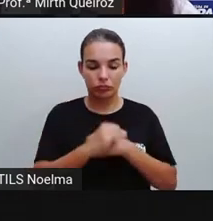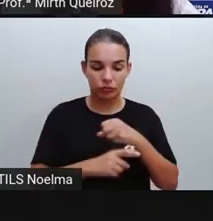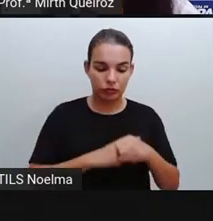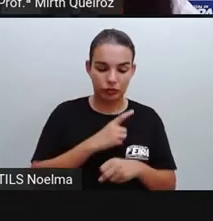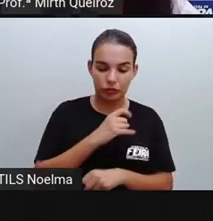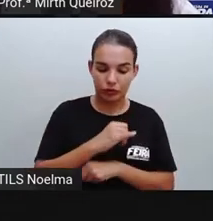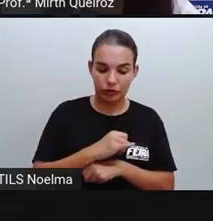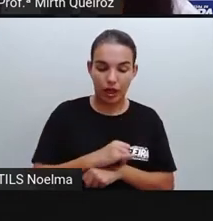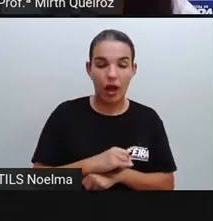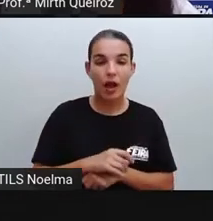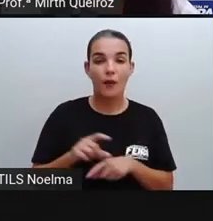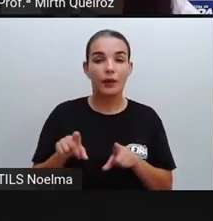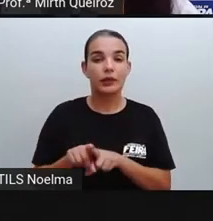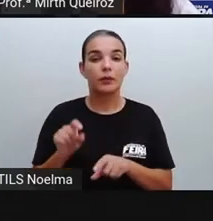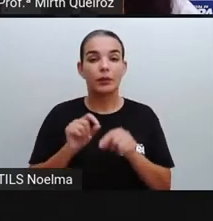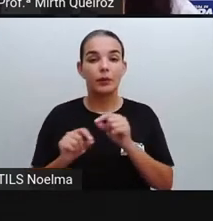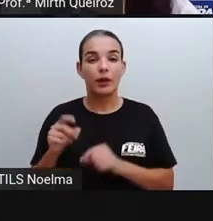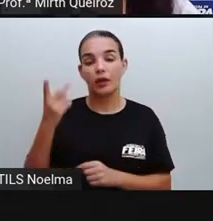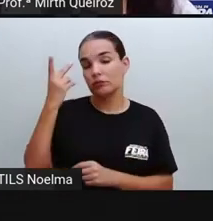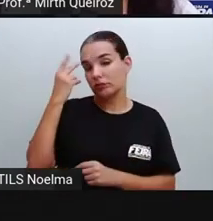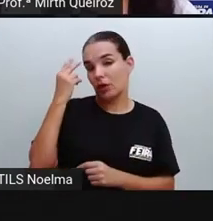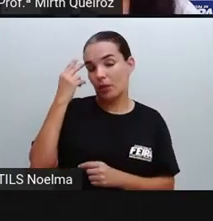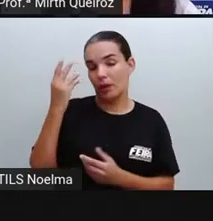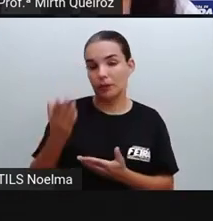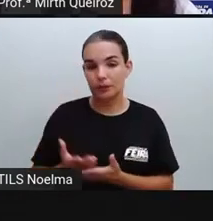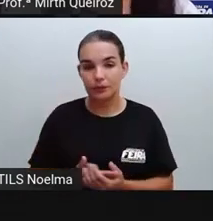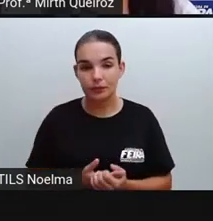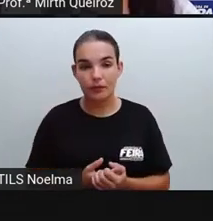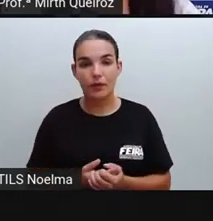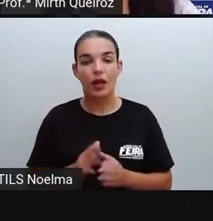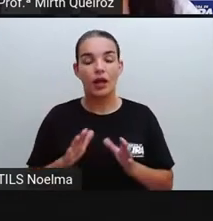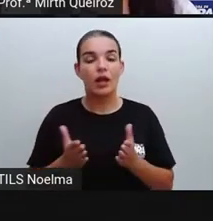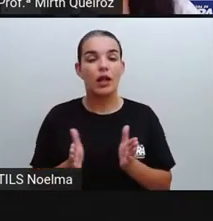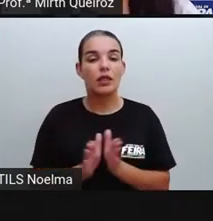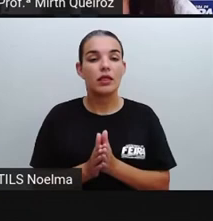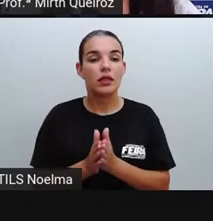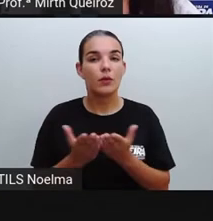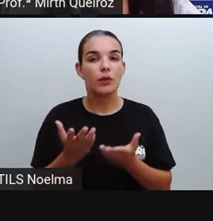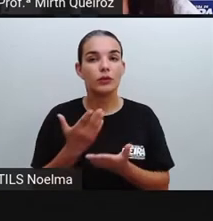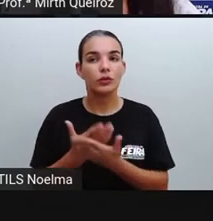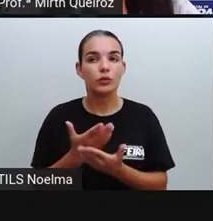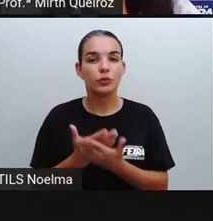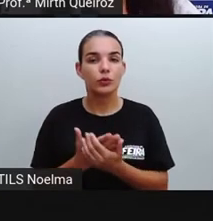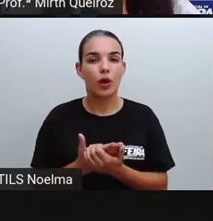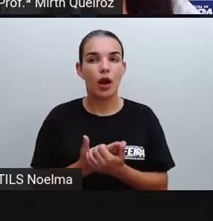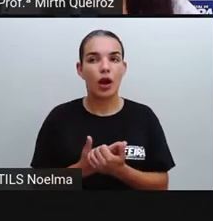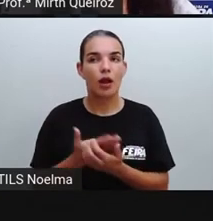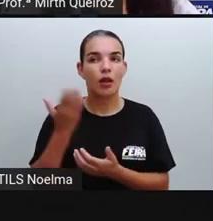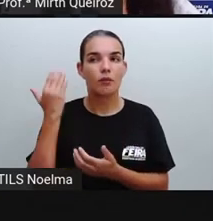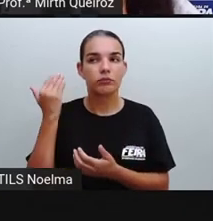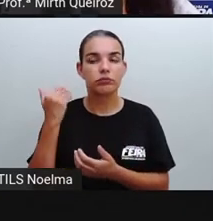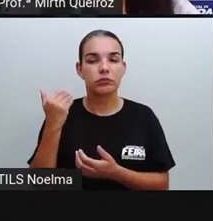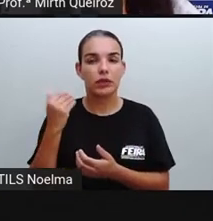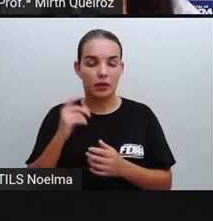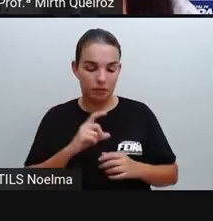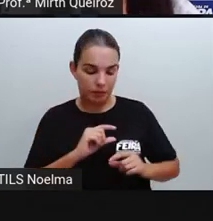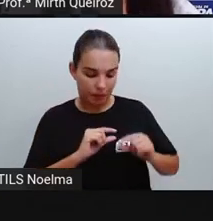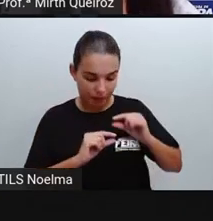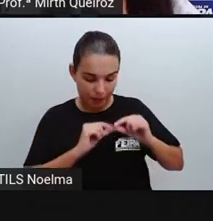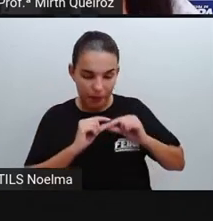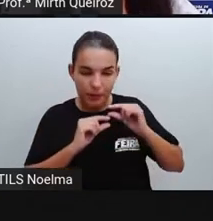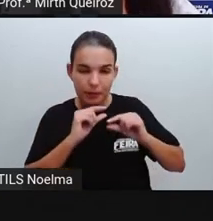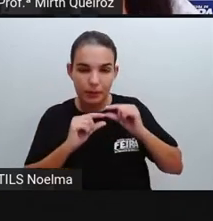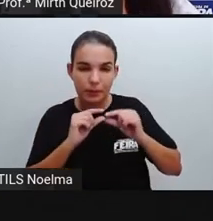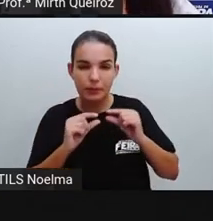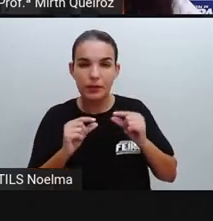tipo de infográfico comparativo. Quando a gente estudou lá em micro-organismos causadores de doenças,